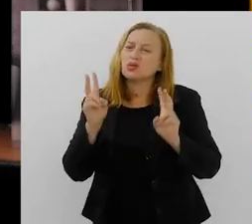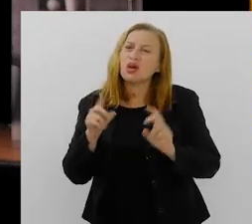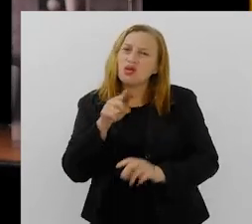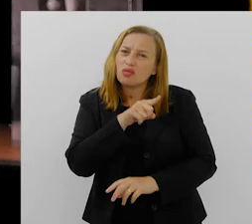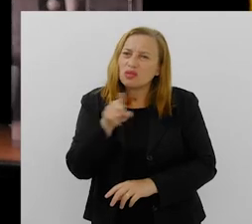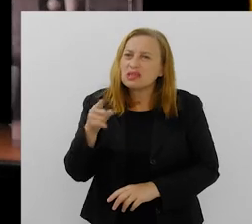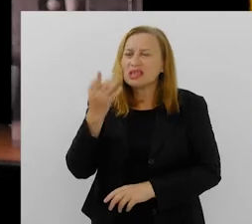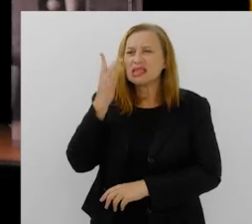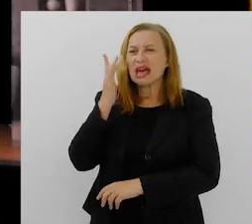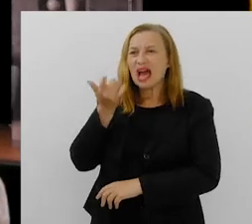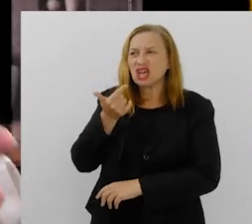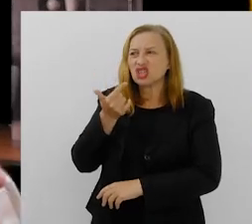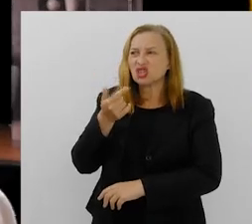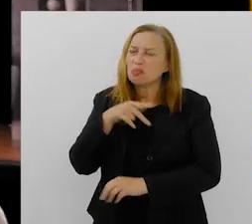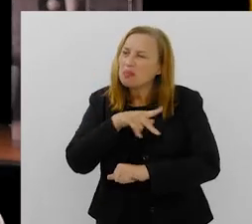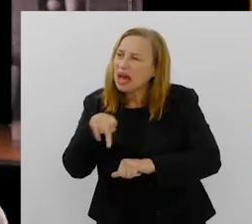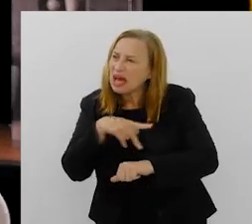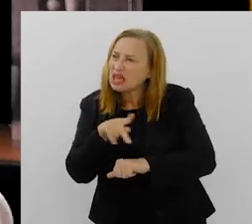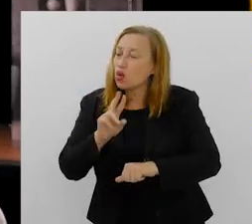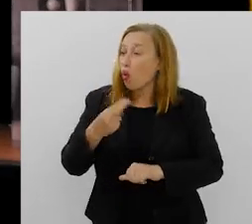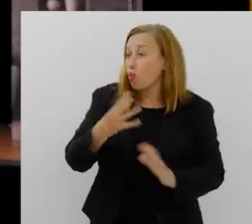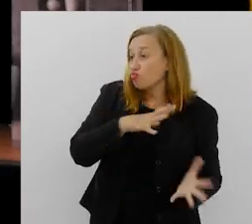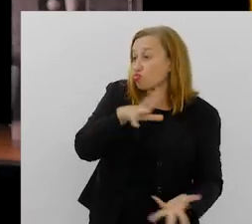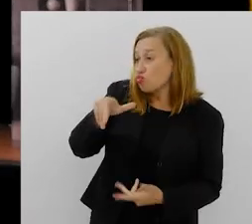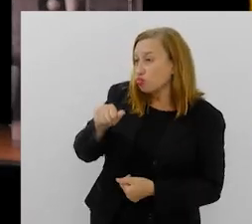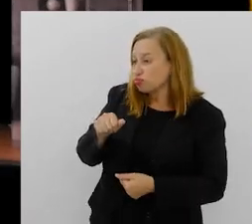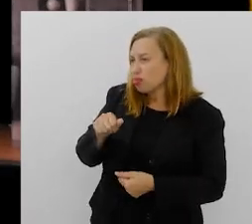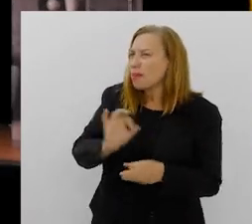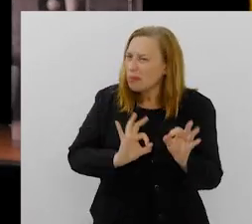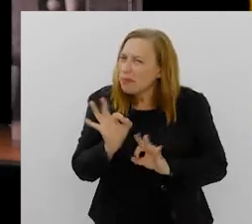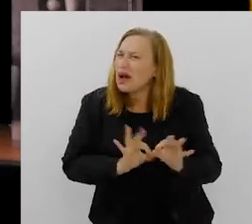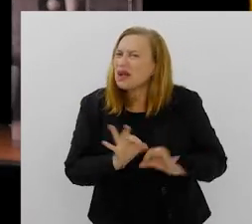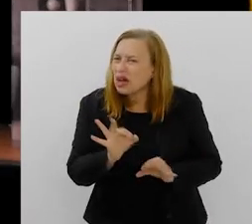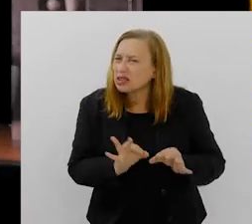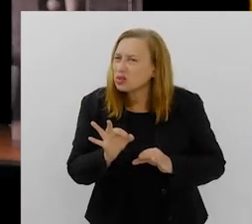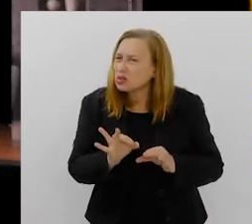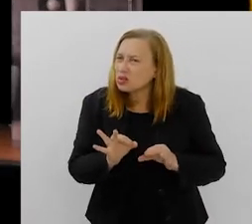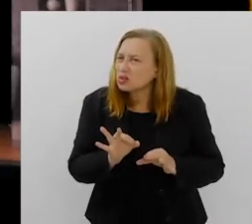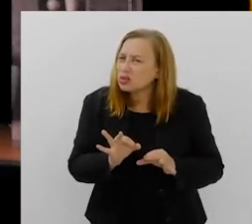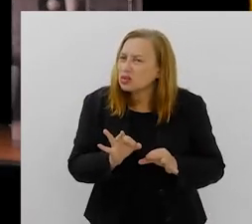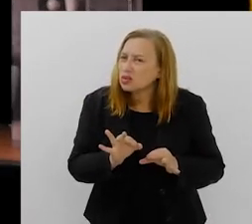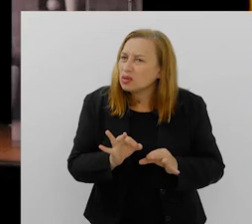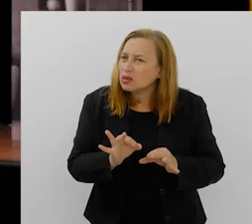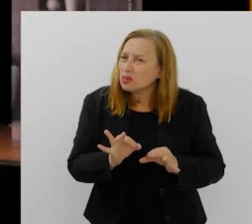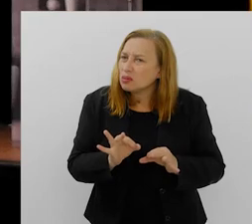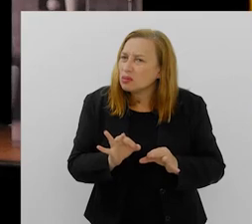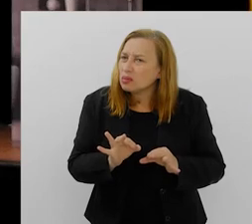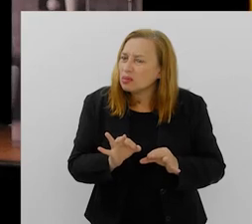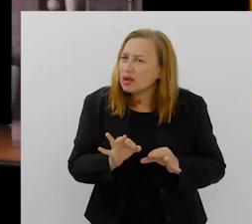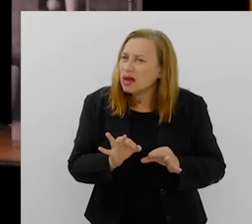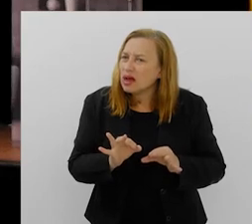acham que o país ou que o mundo está preparado para lidar com o feminino?